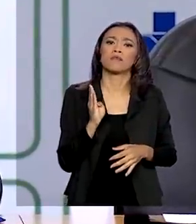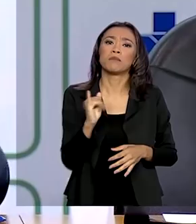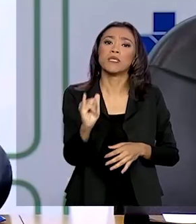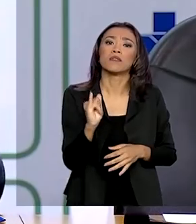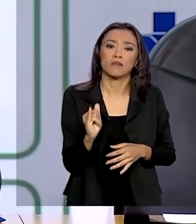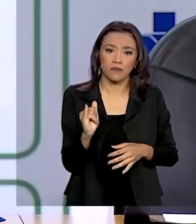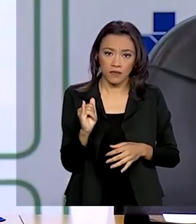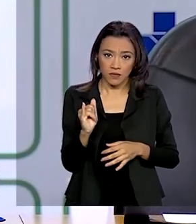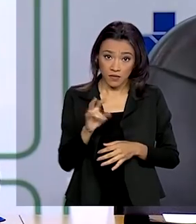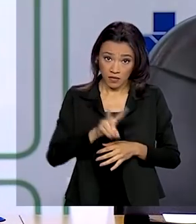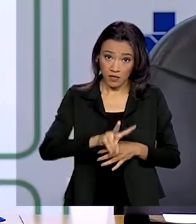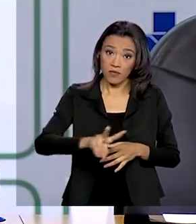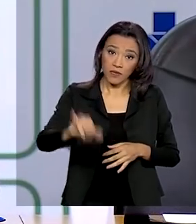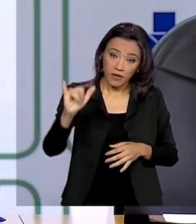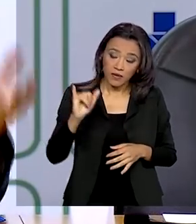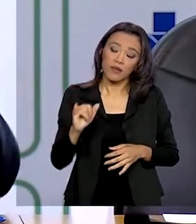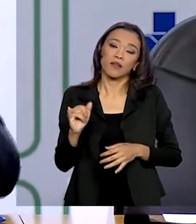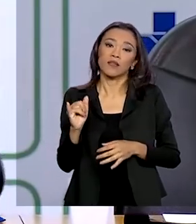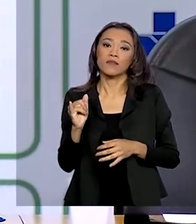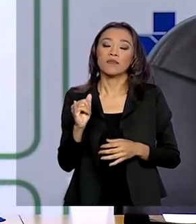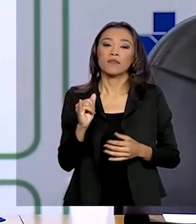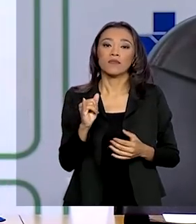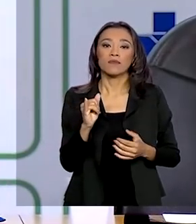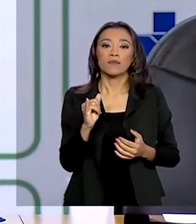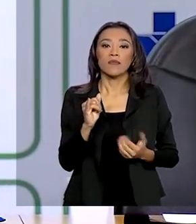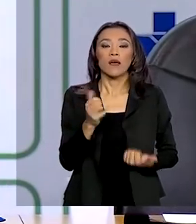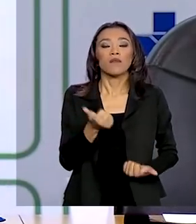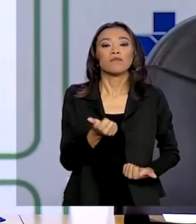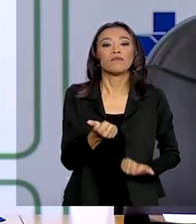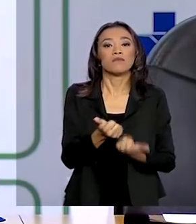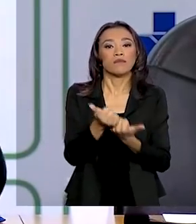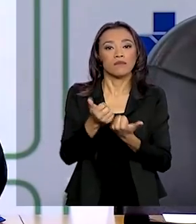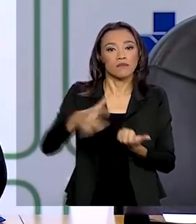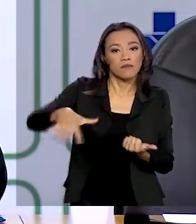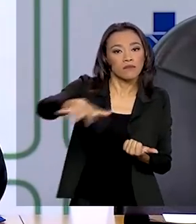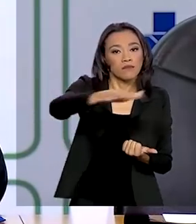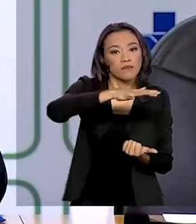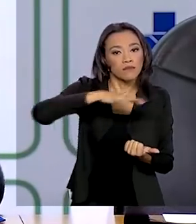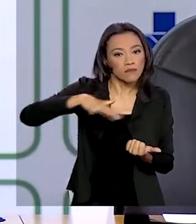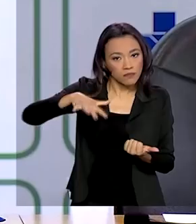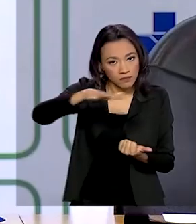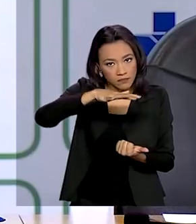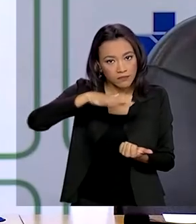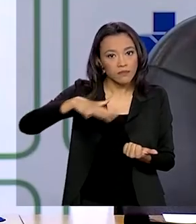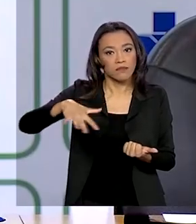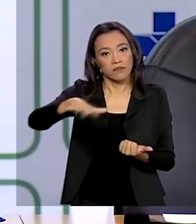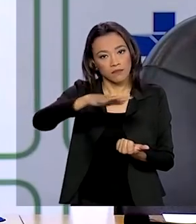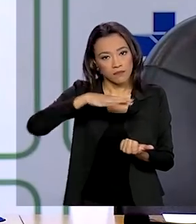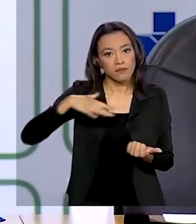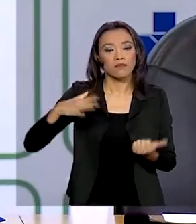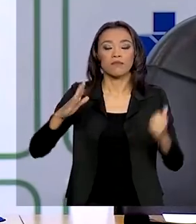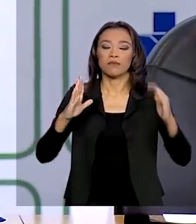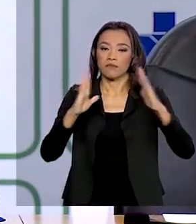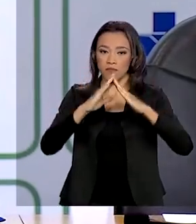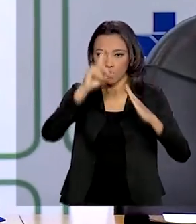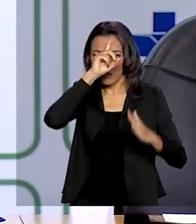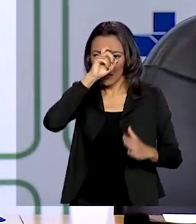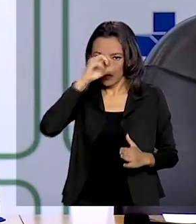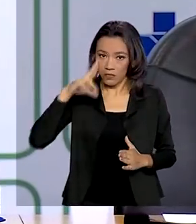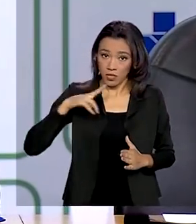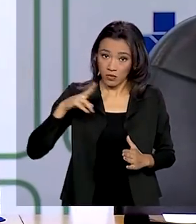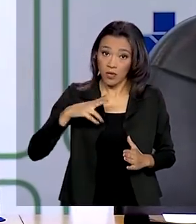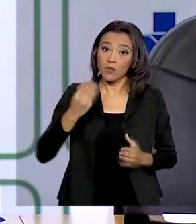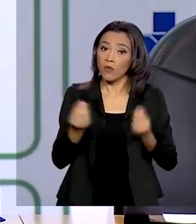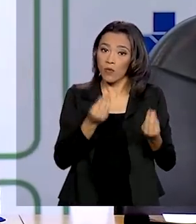vão dar liquidez para dentro desse setor condicionado, senhores planos de saúde, aumentar os